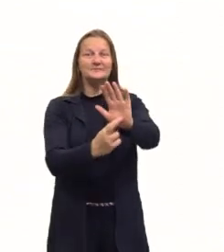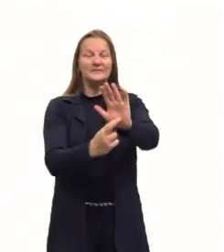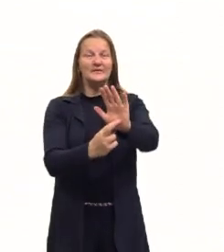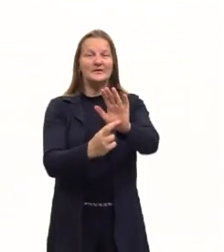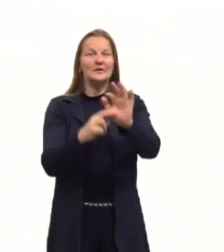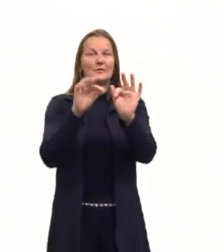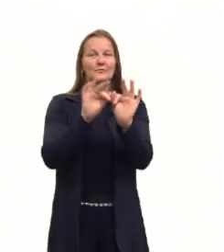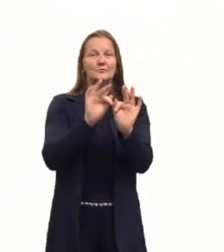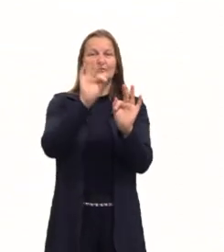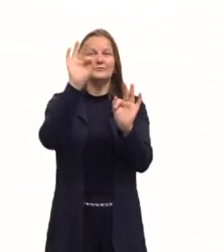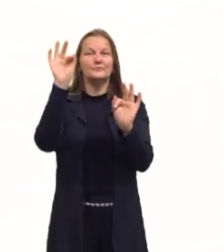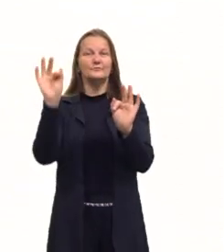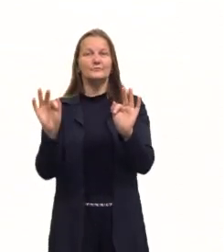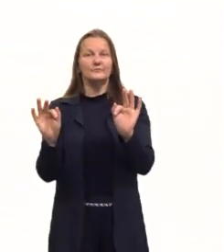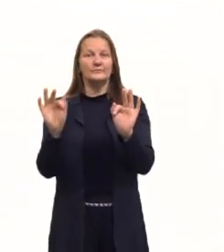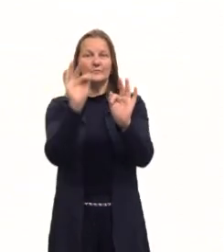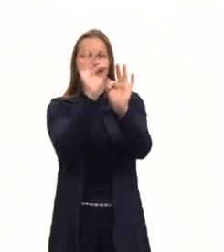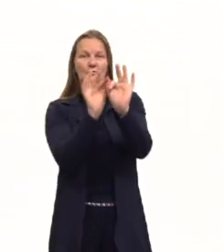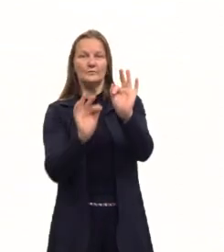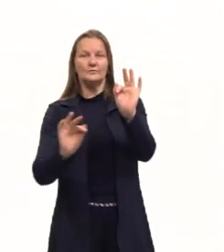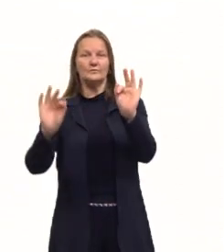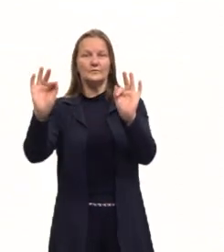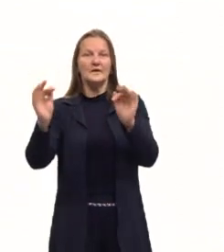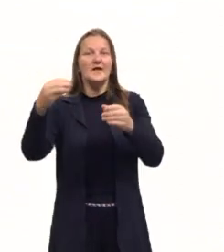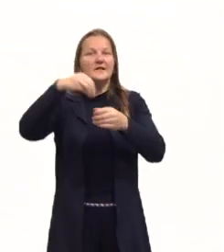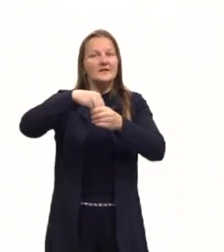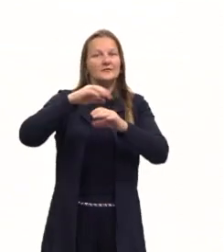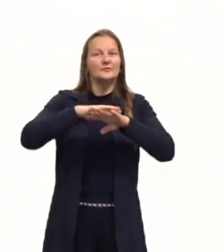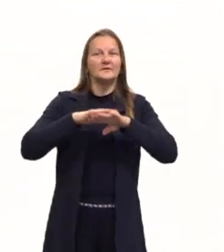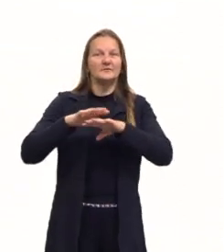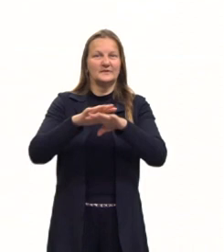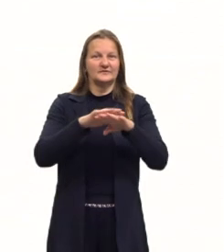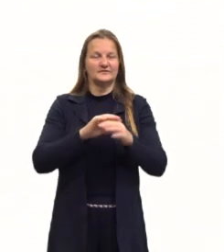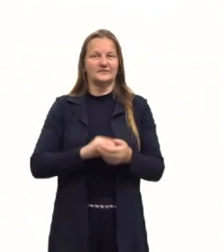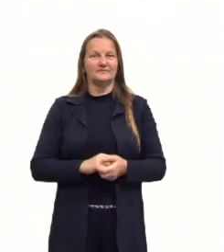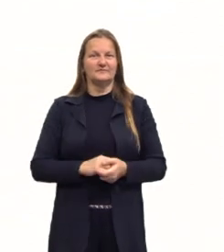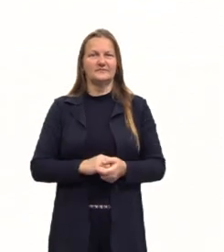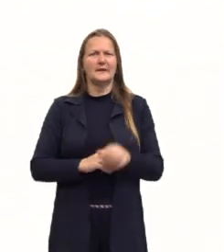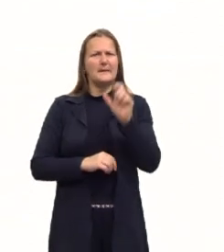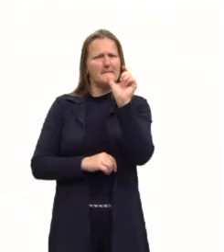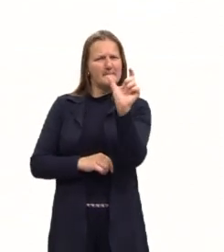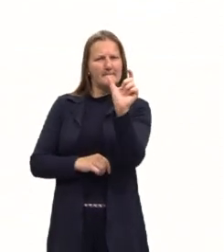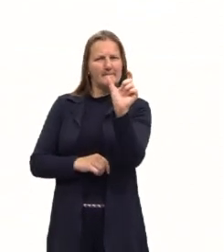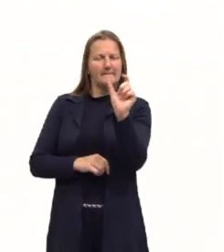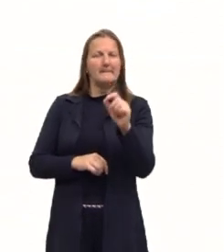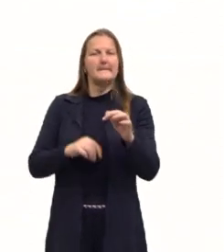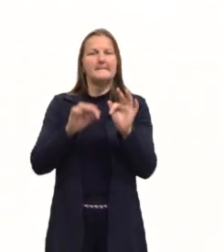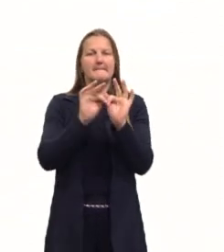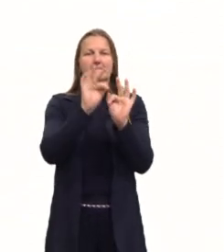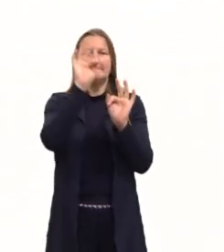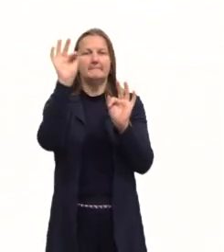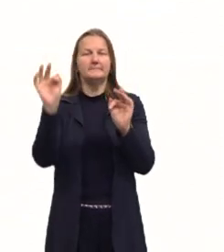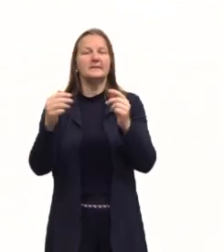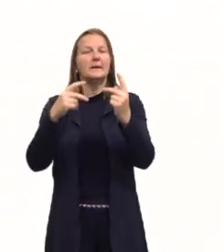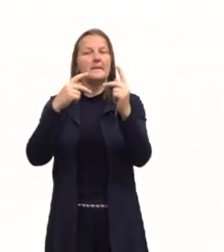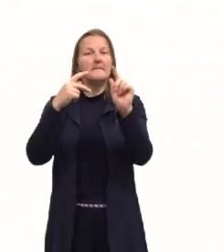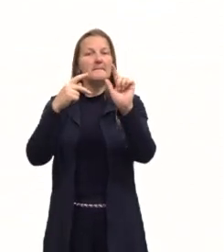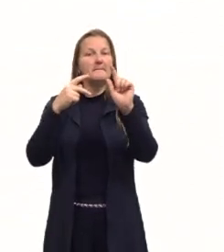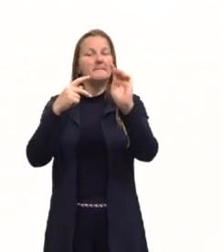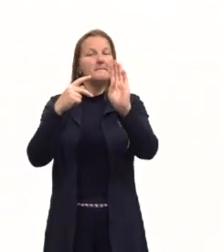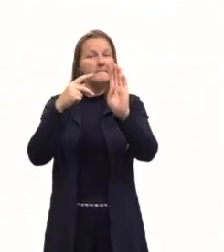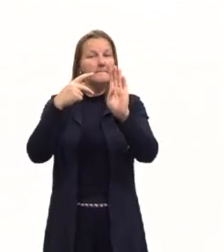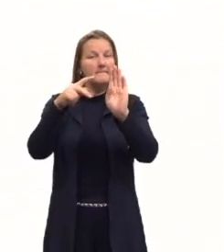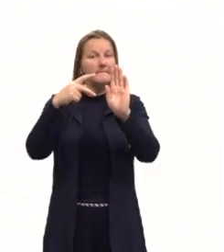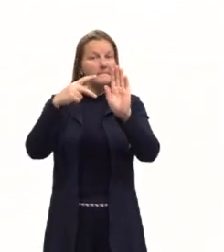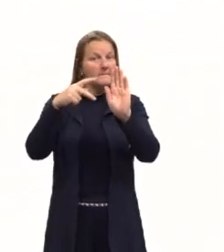parábolas na matemática? A gente já está acostumado aí, né, com o termo ali das parábolas, até na língua portuguesa,